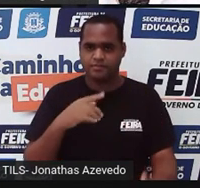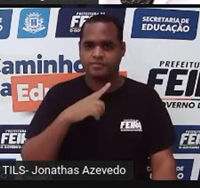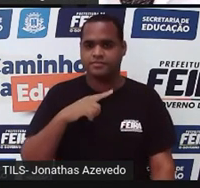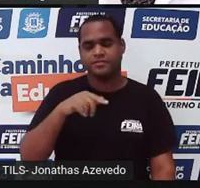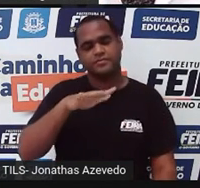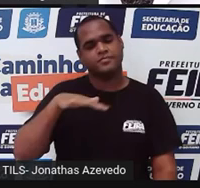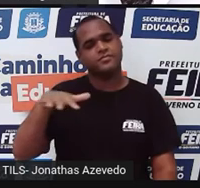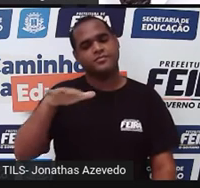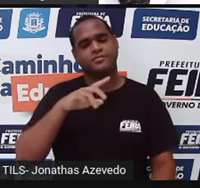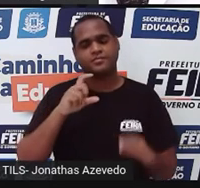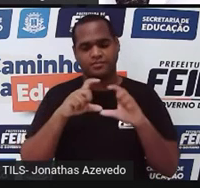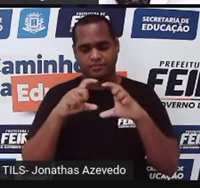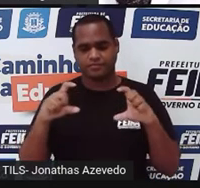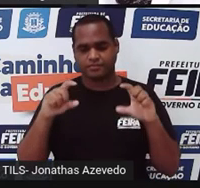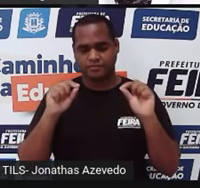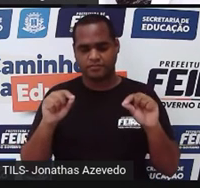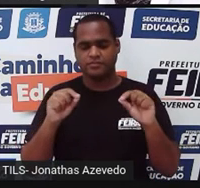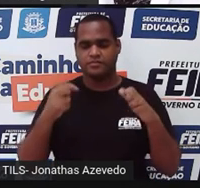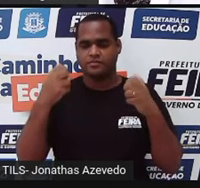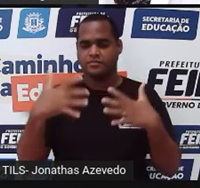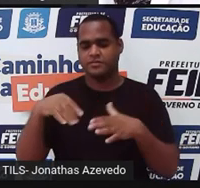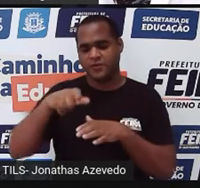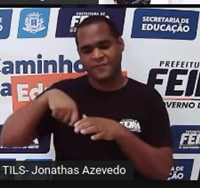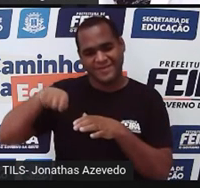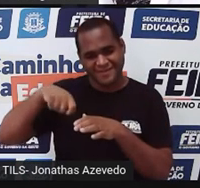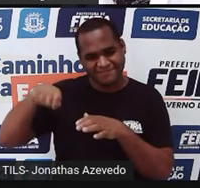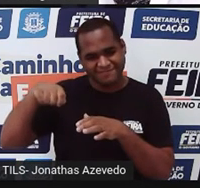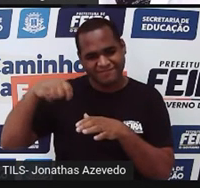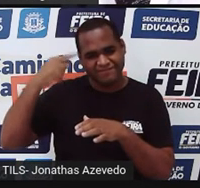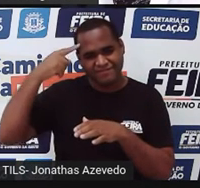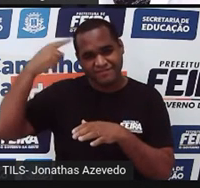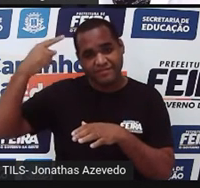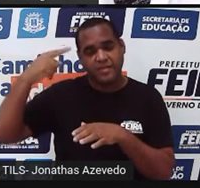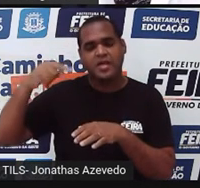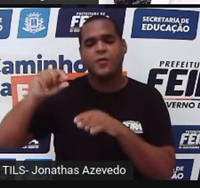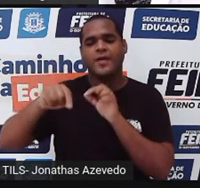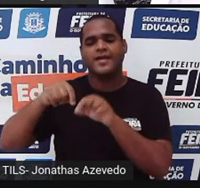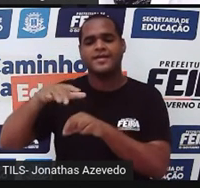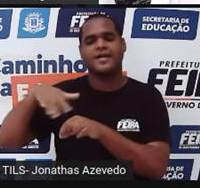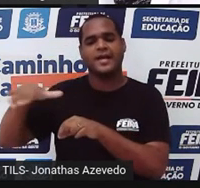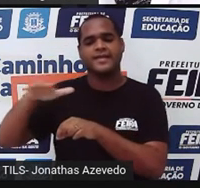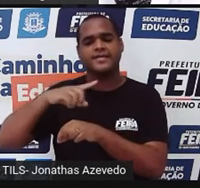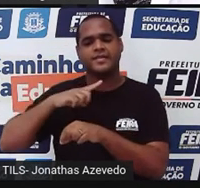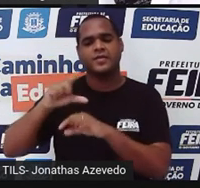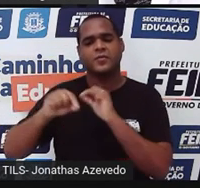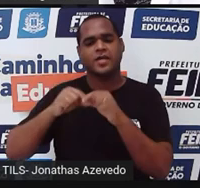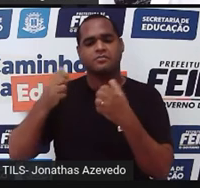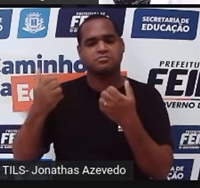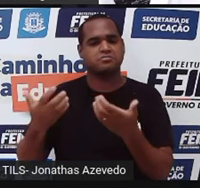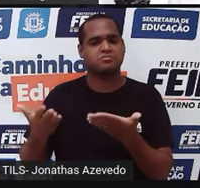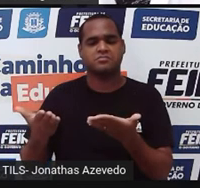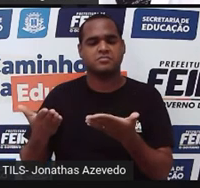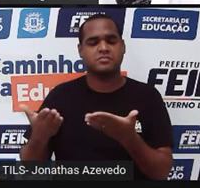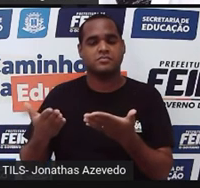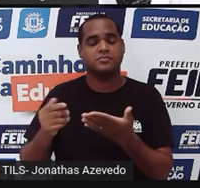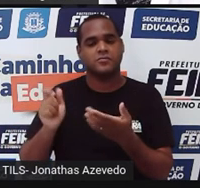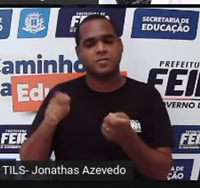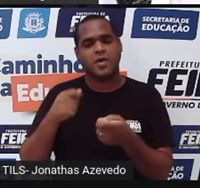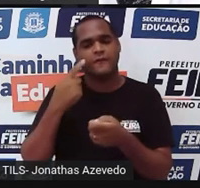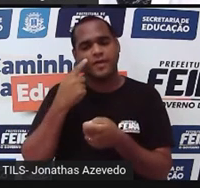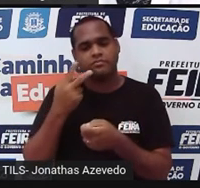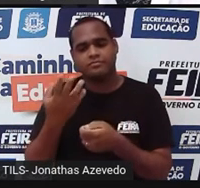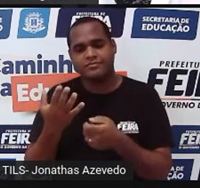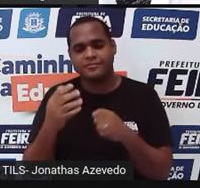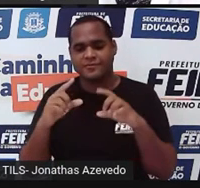retângulo que também forma a cozinha. E qual é a área do outro retângulo que forma a cozinha? Tá? A gente olha na